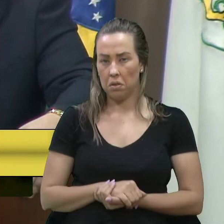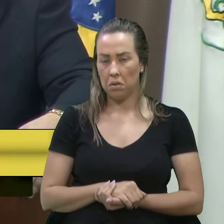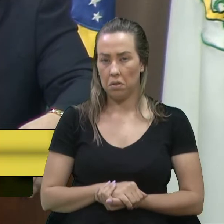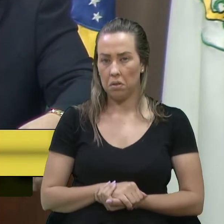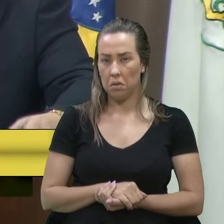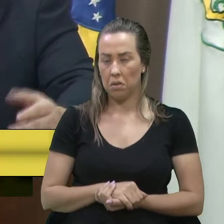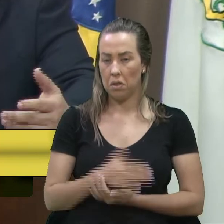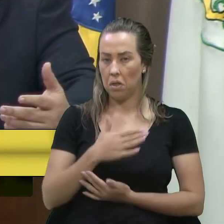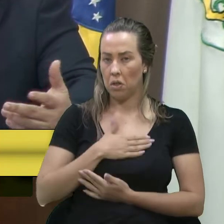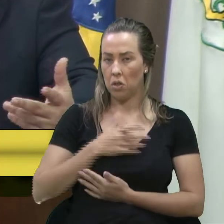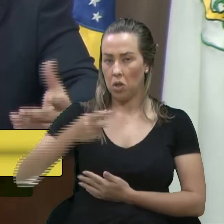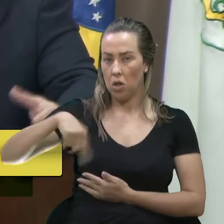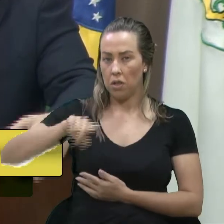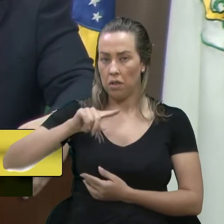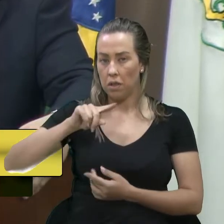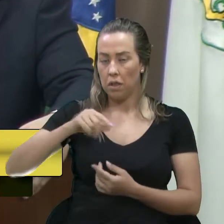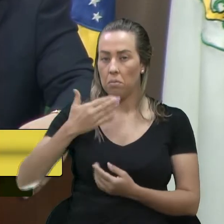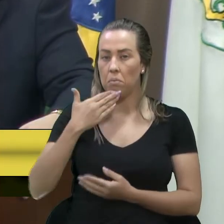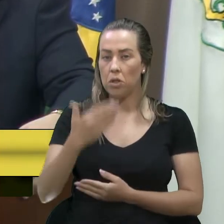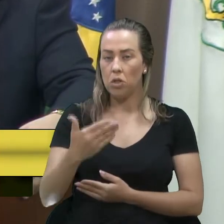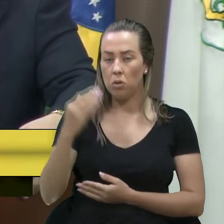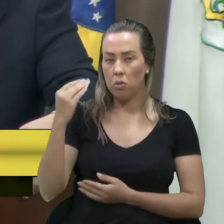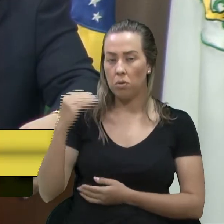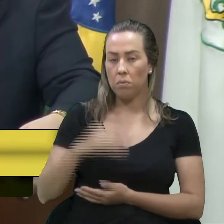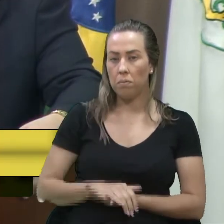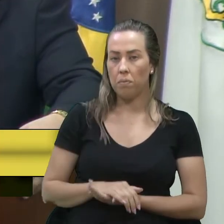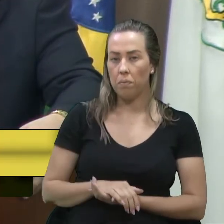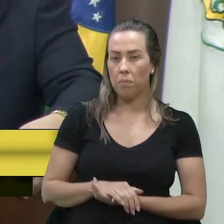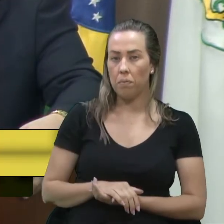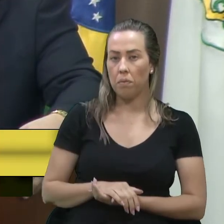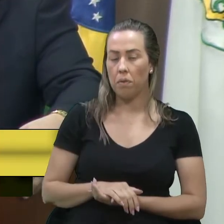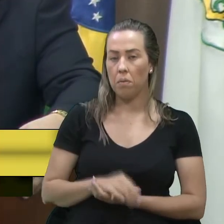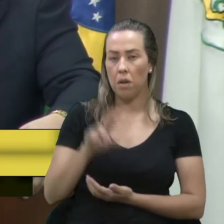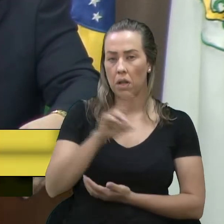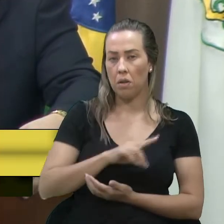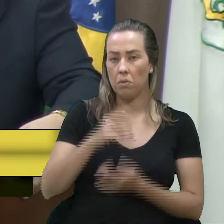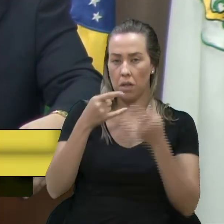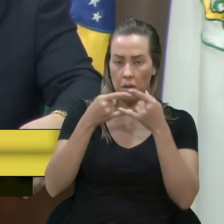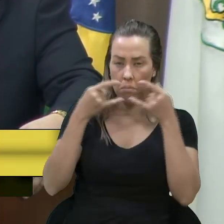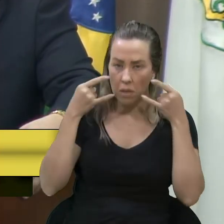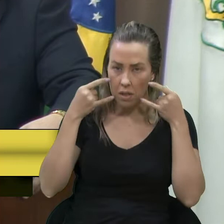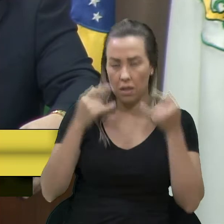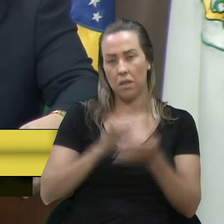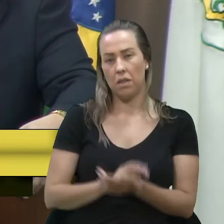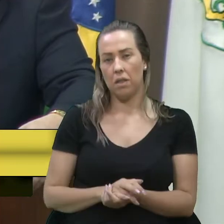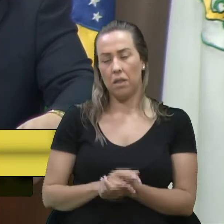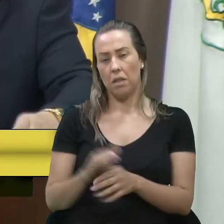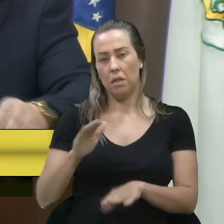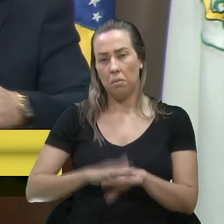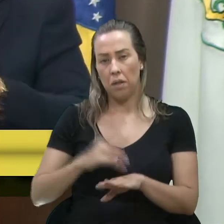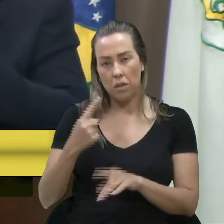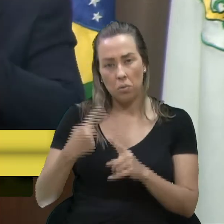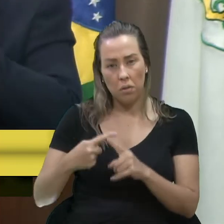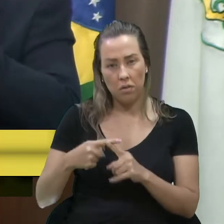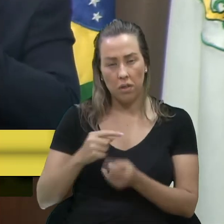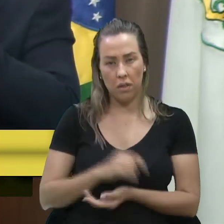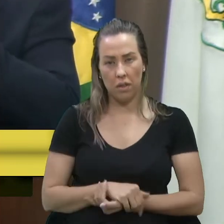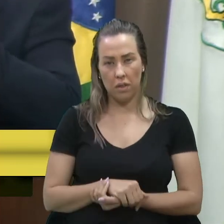da nossa indicação, vereador Marcon, pelo não uso das máscaras. Gente, mais uma vez,